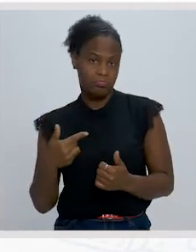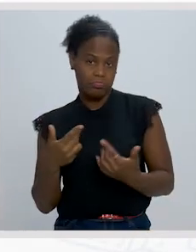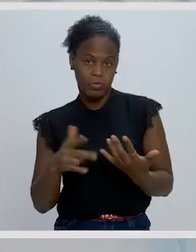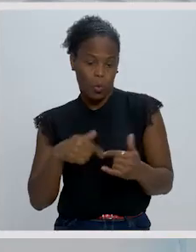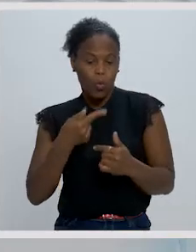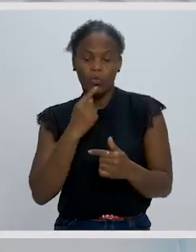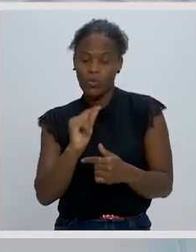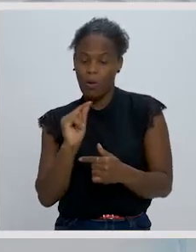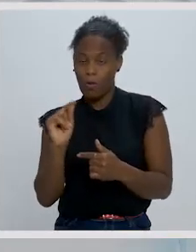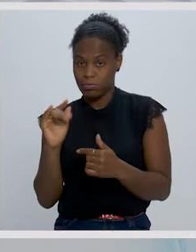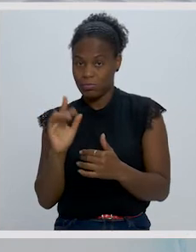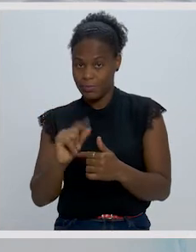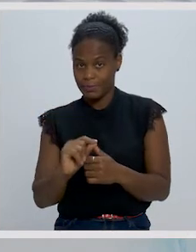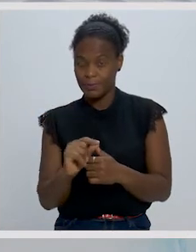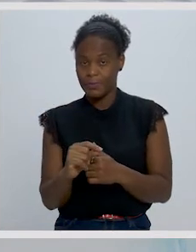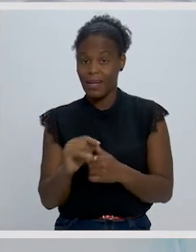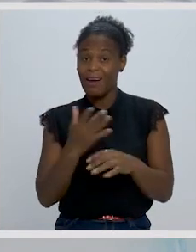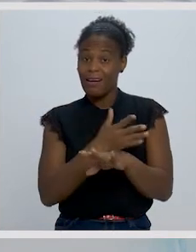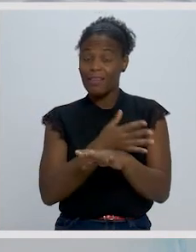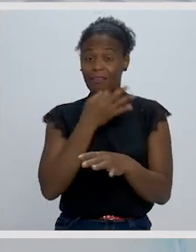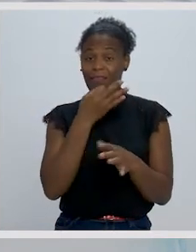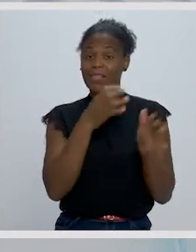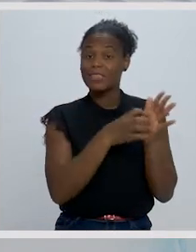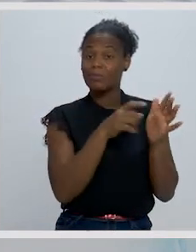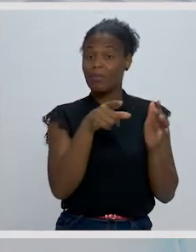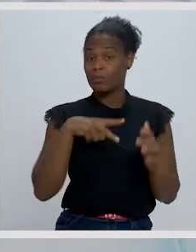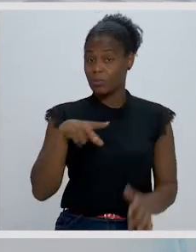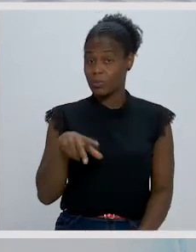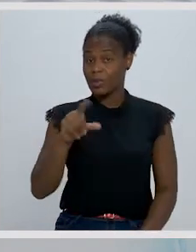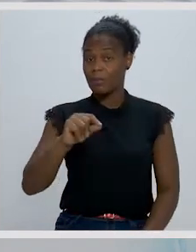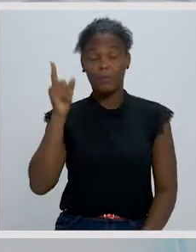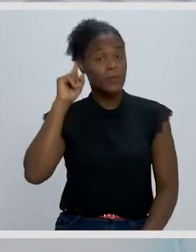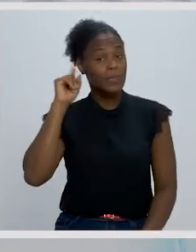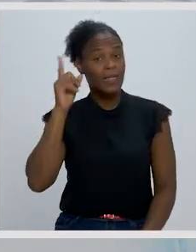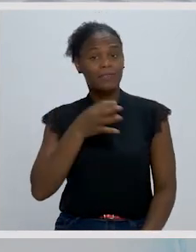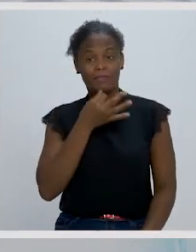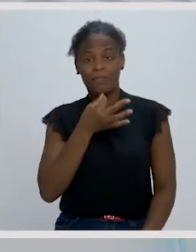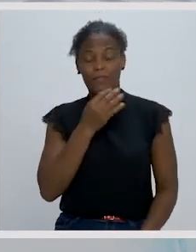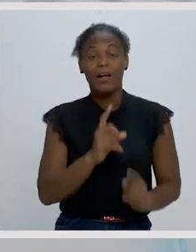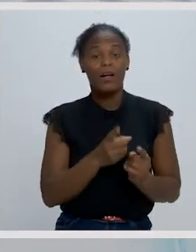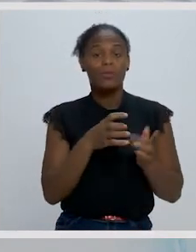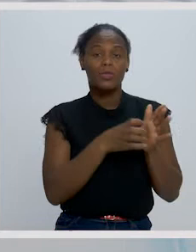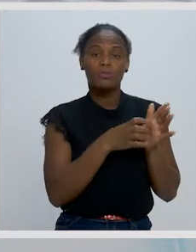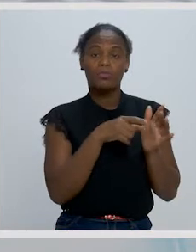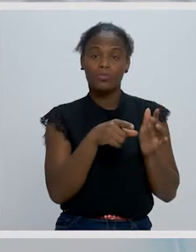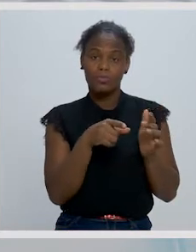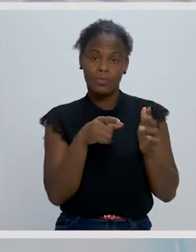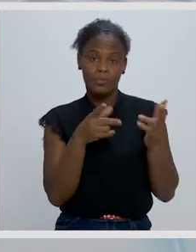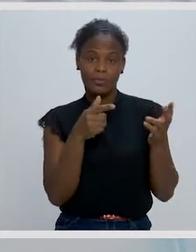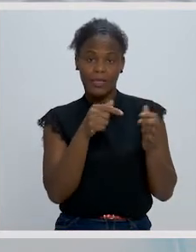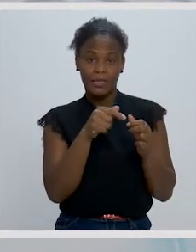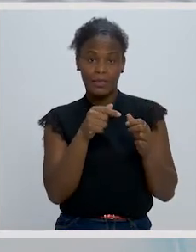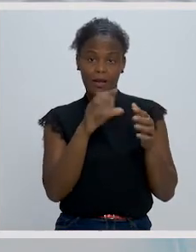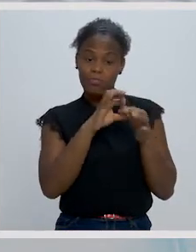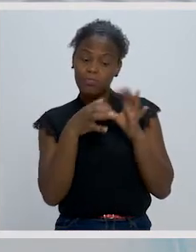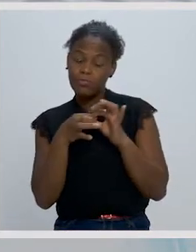Mas antes de falarmos do simbolismo em Portugal, também é importante referir que o simbolismo, esta